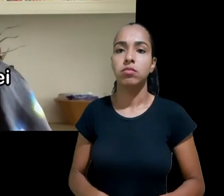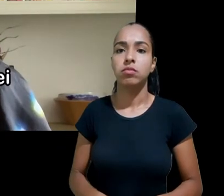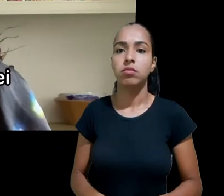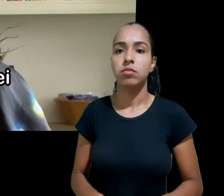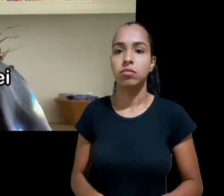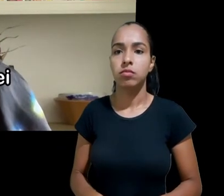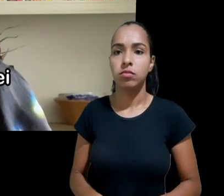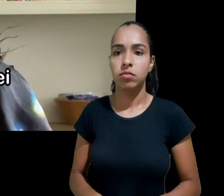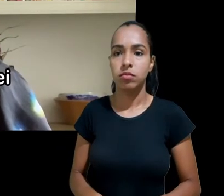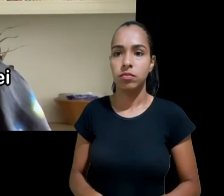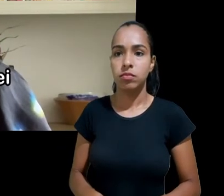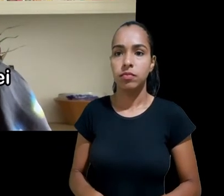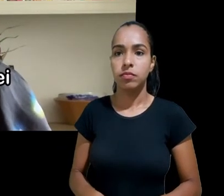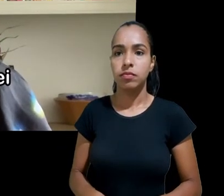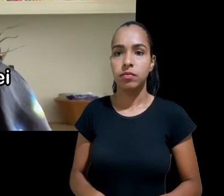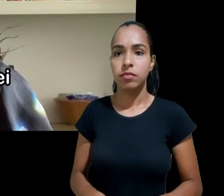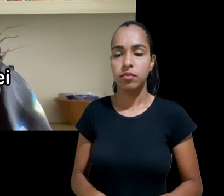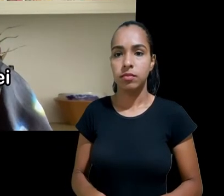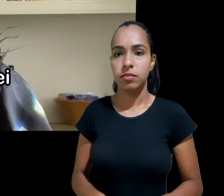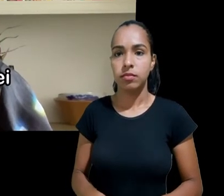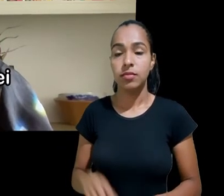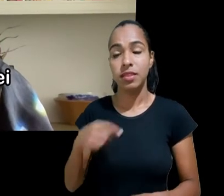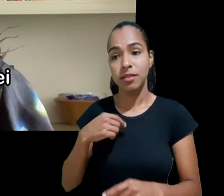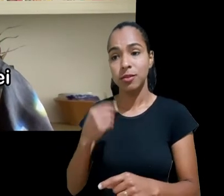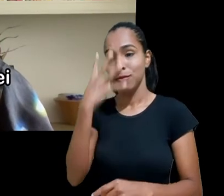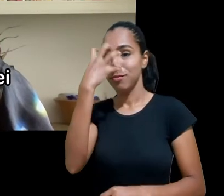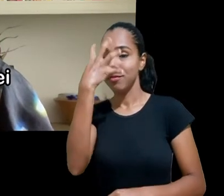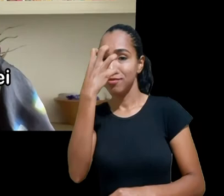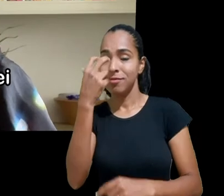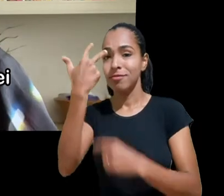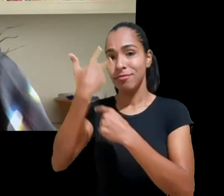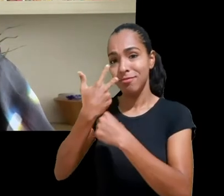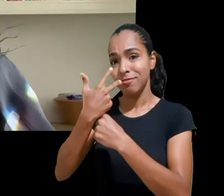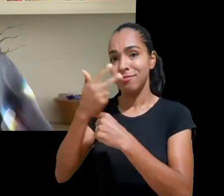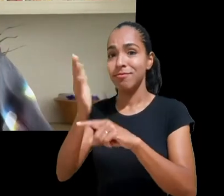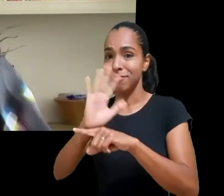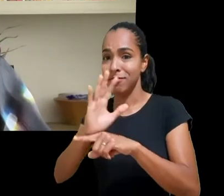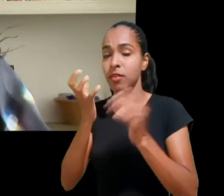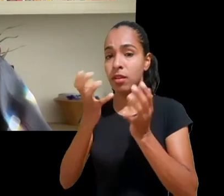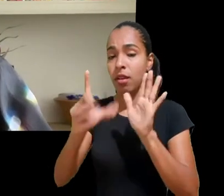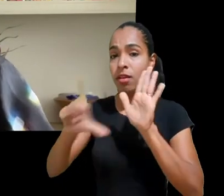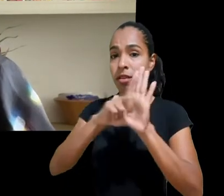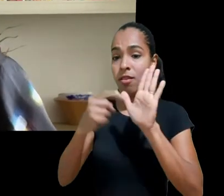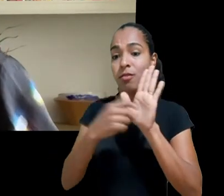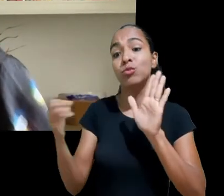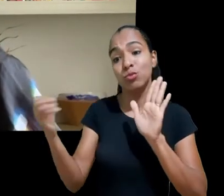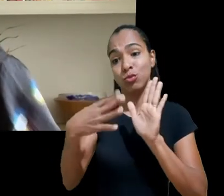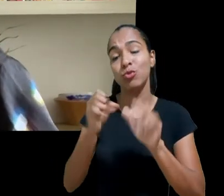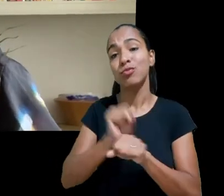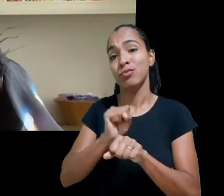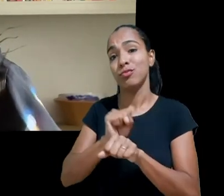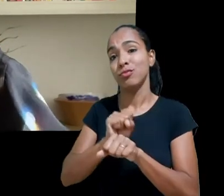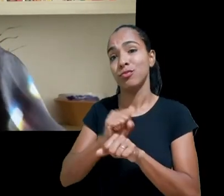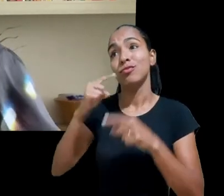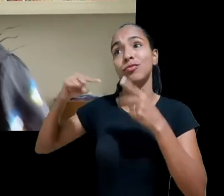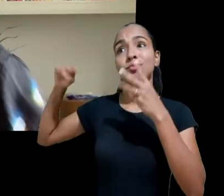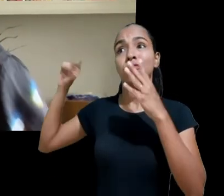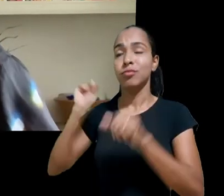gravo esse vídeo esperamos que um projeto de lei saia essa semana apesar de já esperamos há algumas semanas mesmo assim é iminente